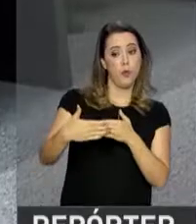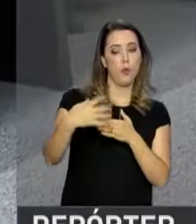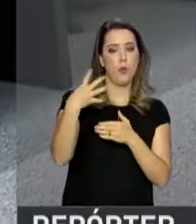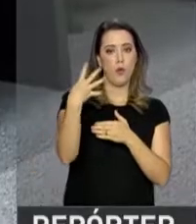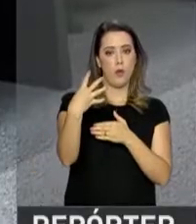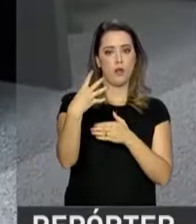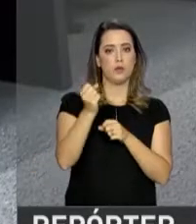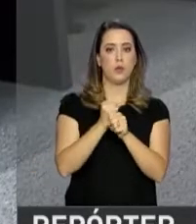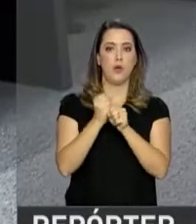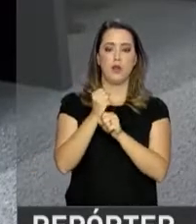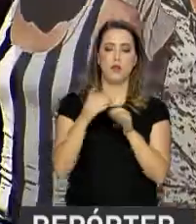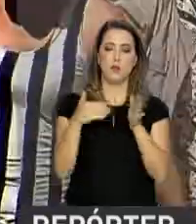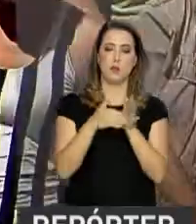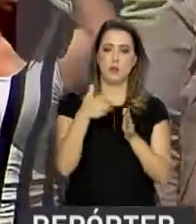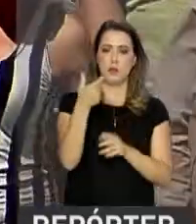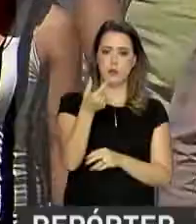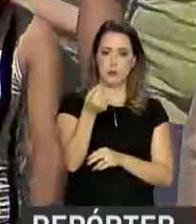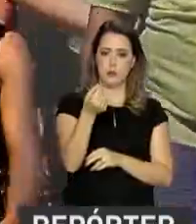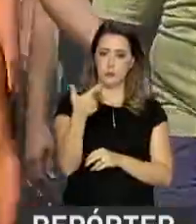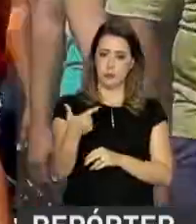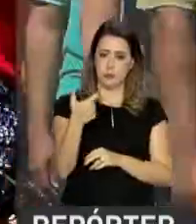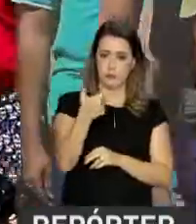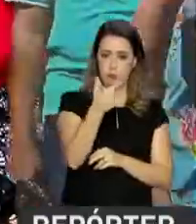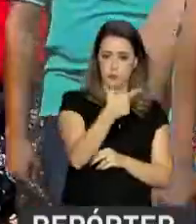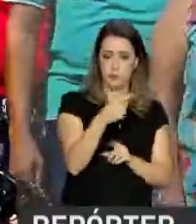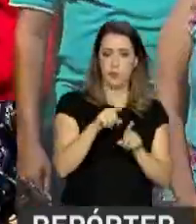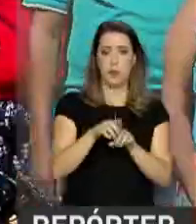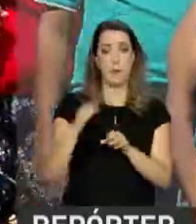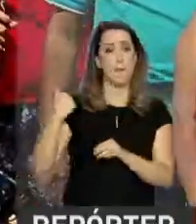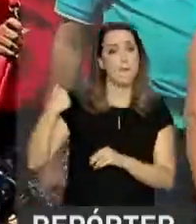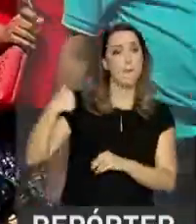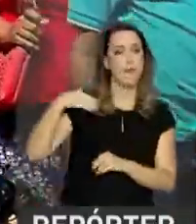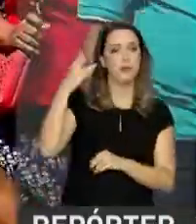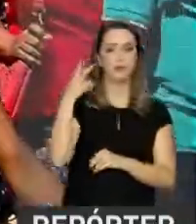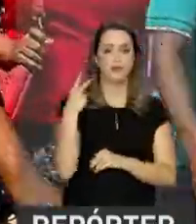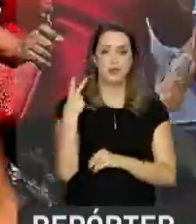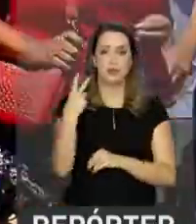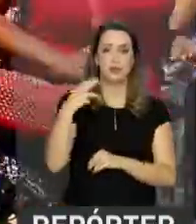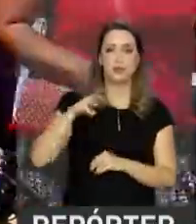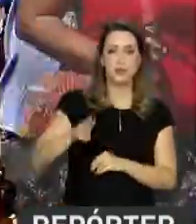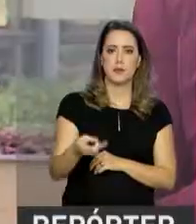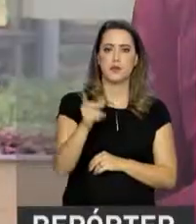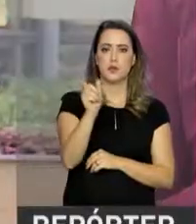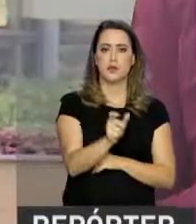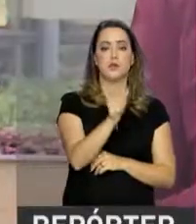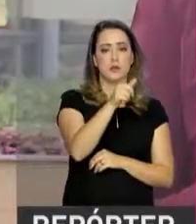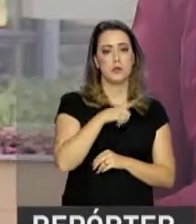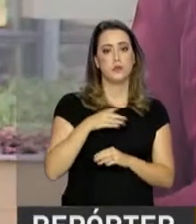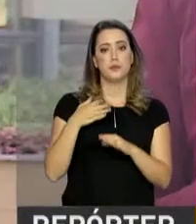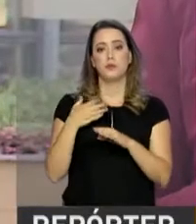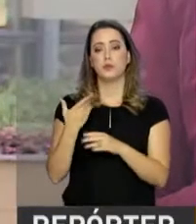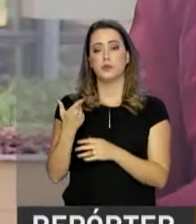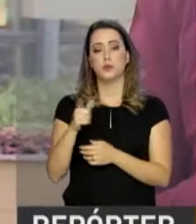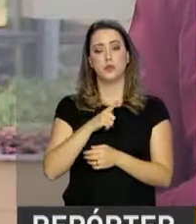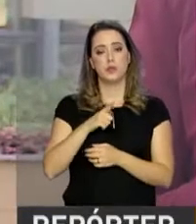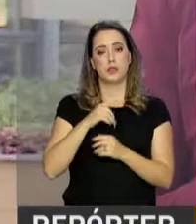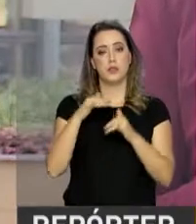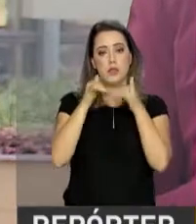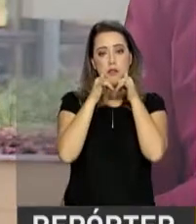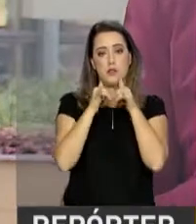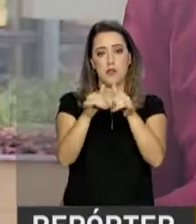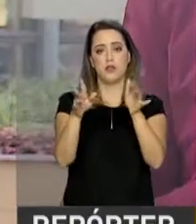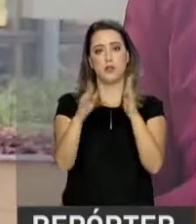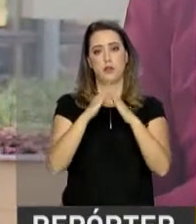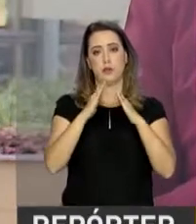até 2022. Com isso, mais dois milhões de brasileiros vão ter acesso à luz. A prorrogação do decreto vai